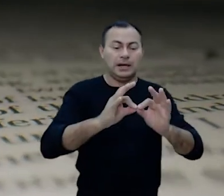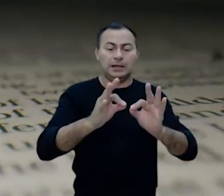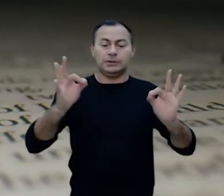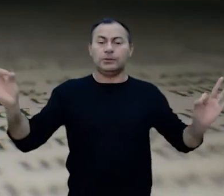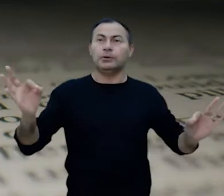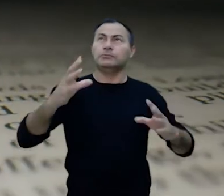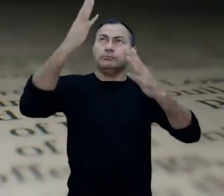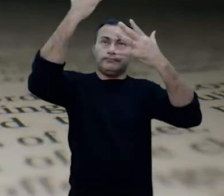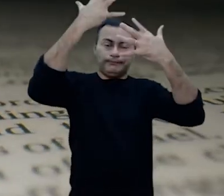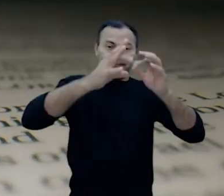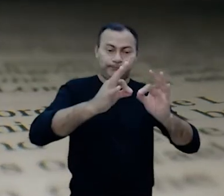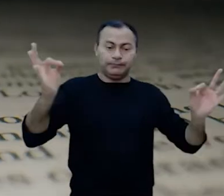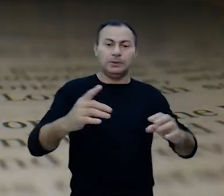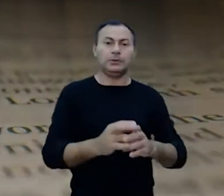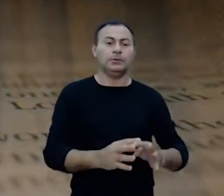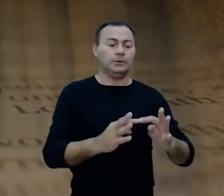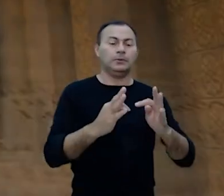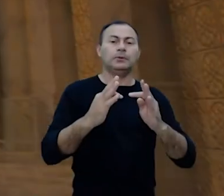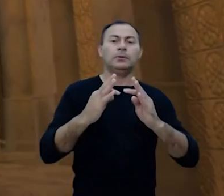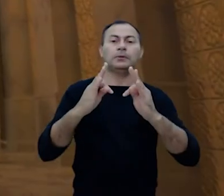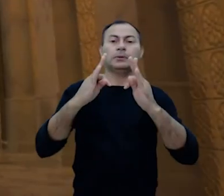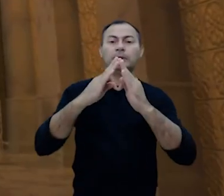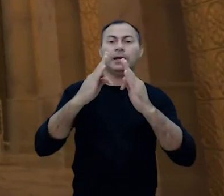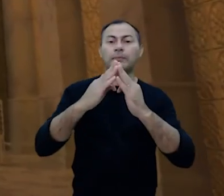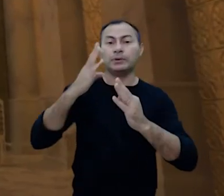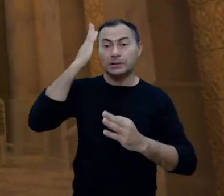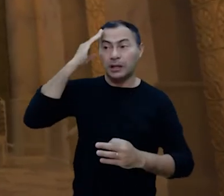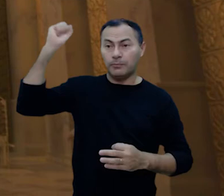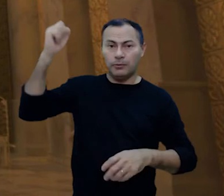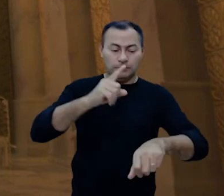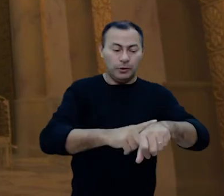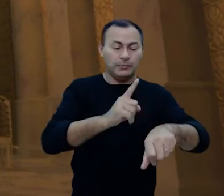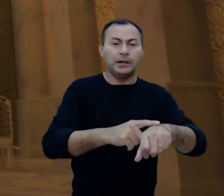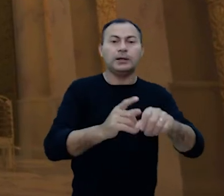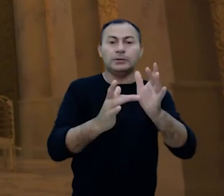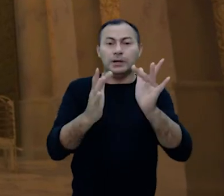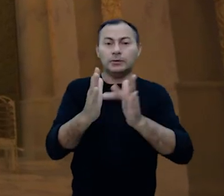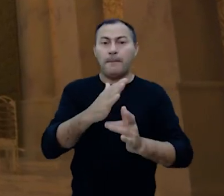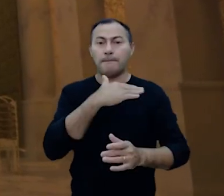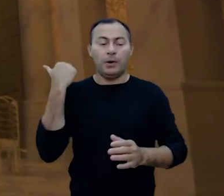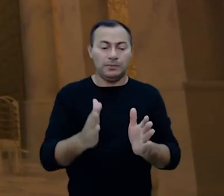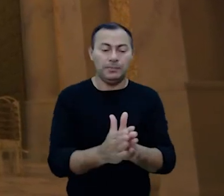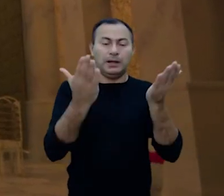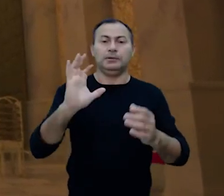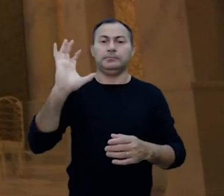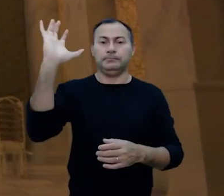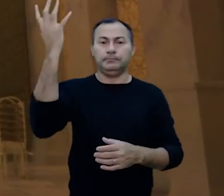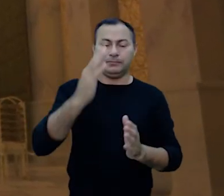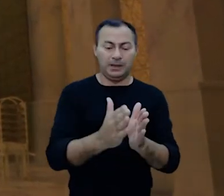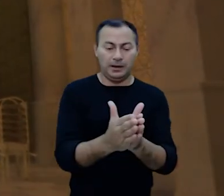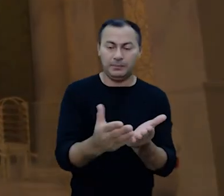supernaturalmente, se rasgou de alto abaixo. Lá no templo de Salomão, em Jerusalém, no mesmo momento em que Jesus morreu na cruz, esse milagre